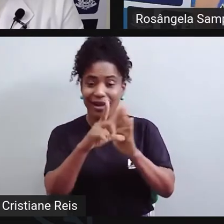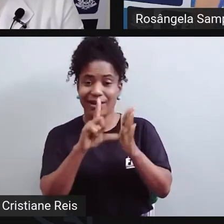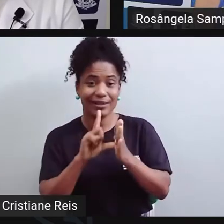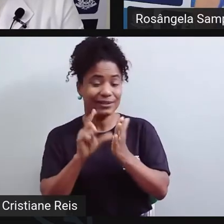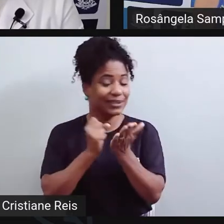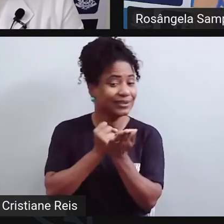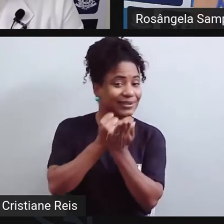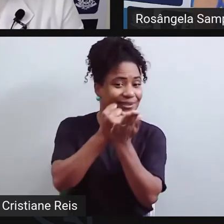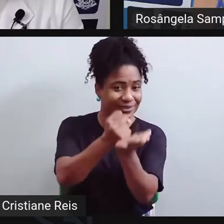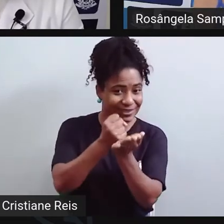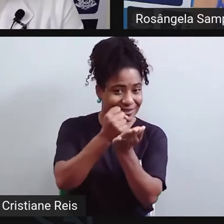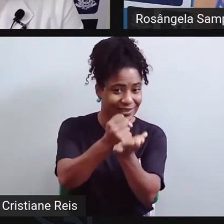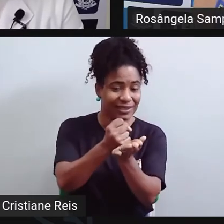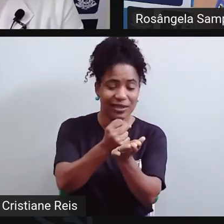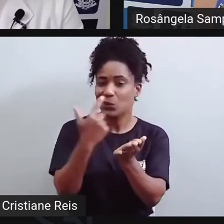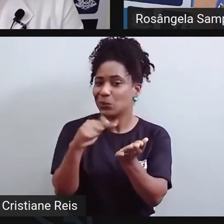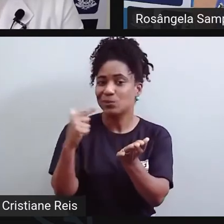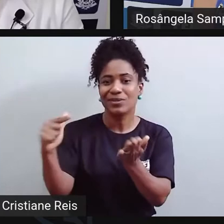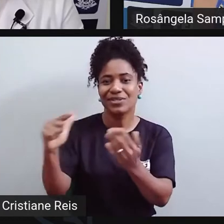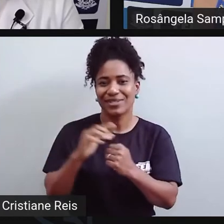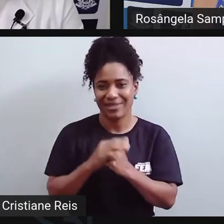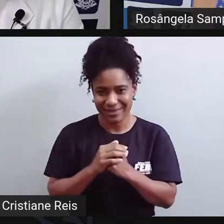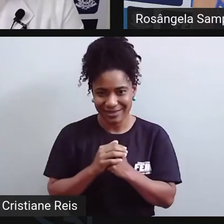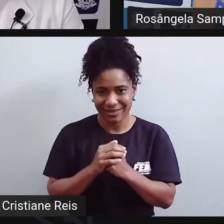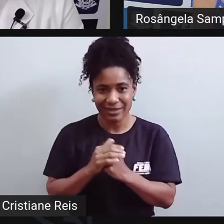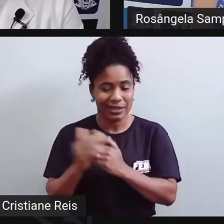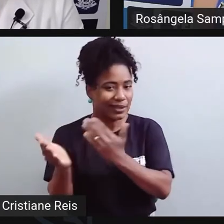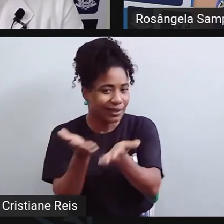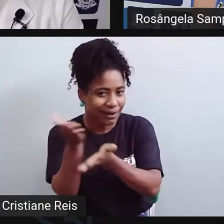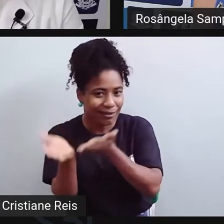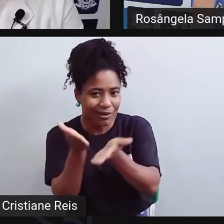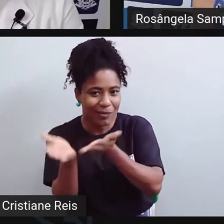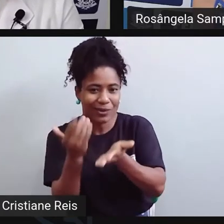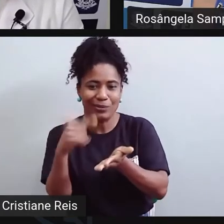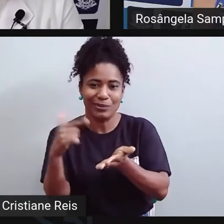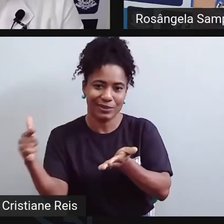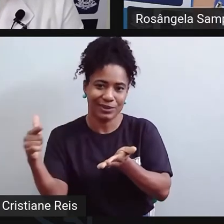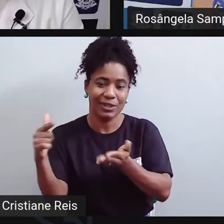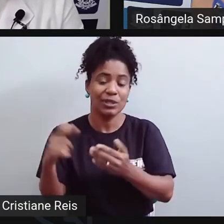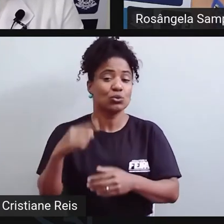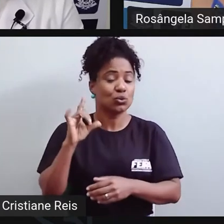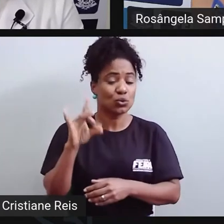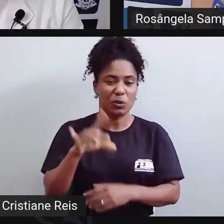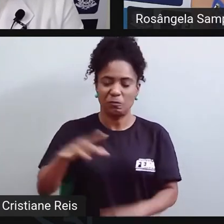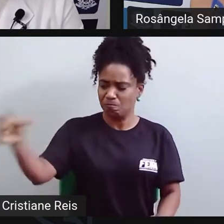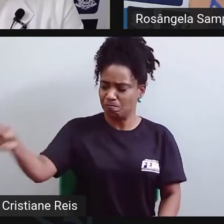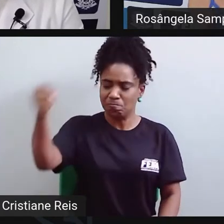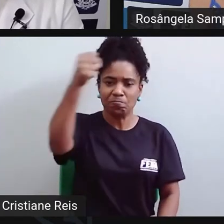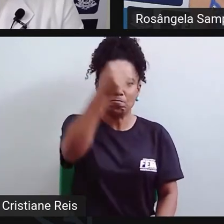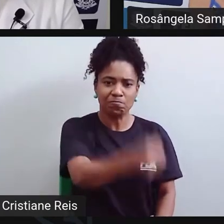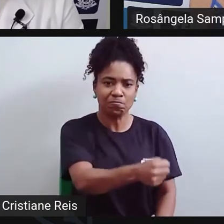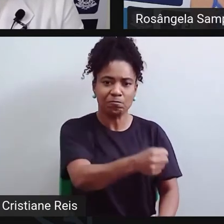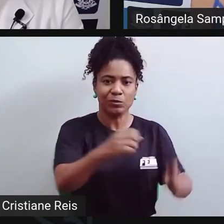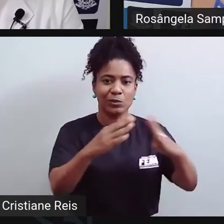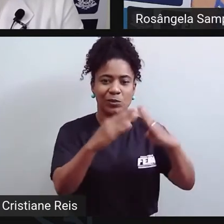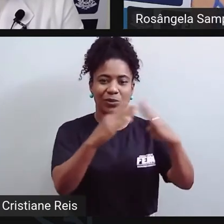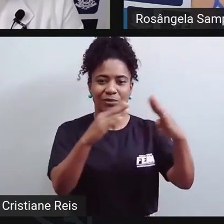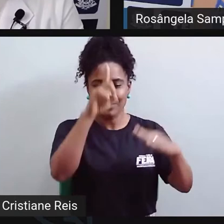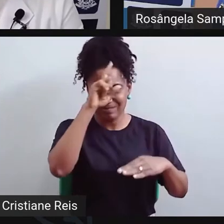nós tínhamos apenas a possibilidade da internação nos hospitais